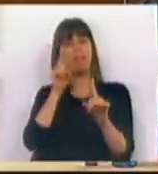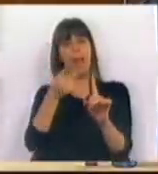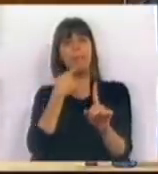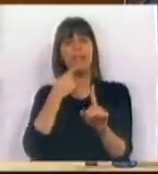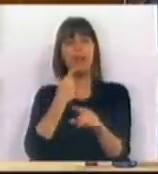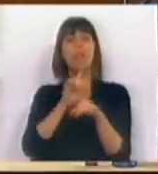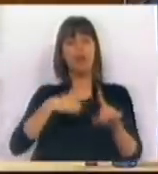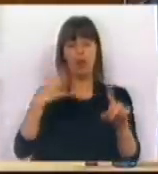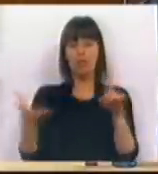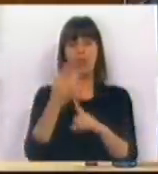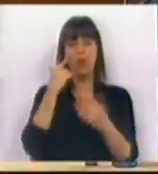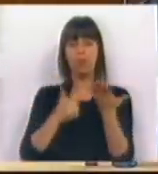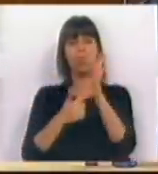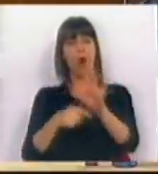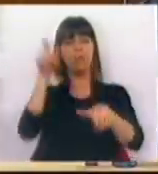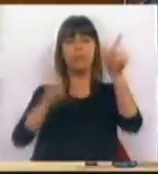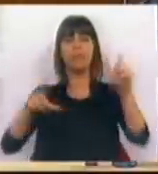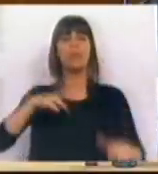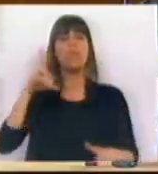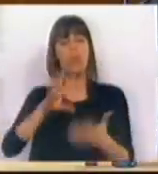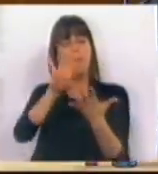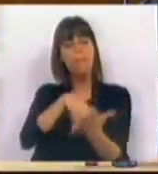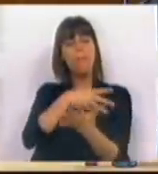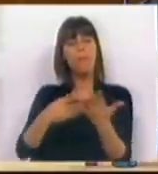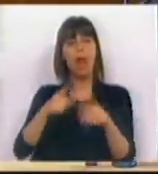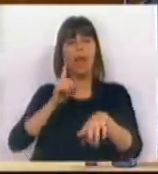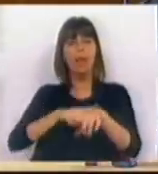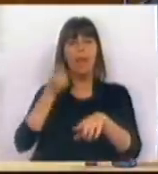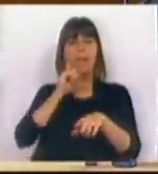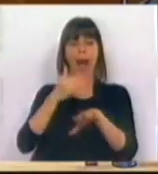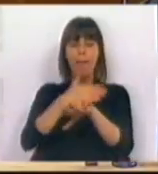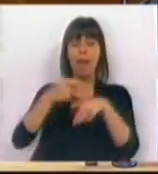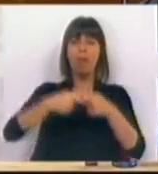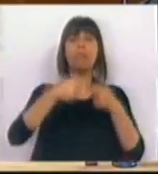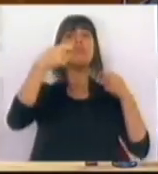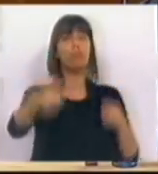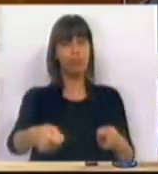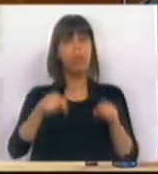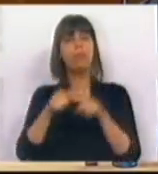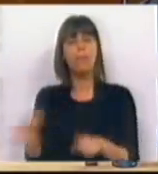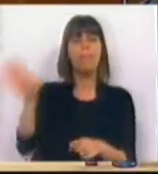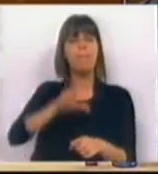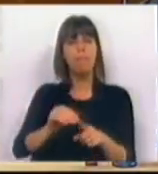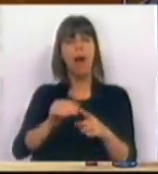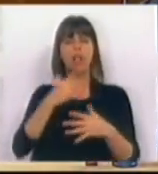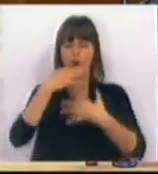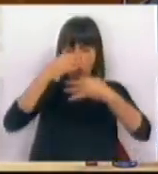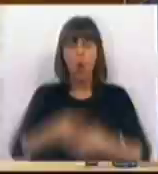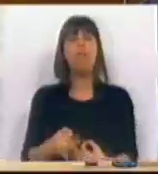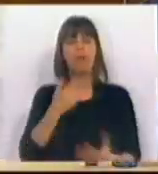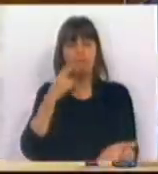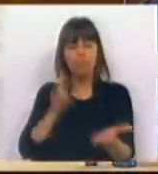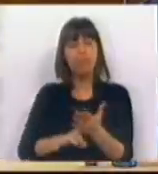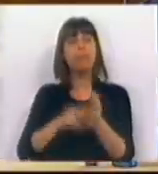conseguiremos apresentar aos portugueses um plano de médio e de longo prazo que seja mais convicto